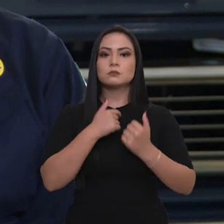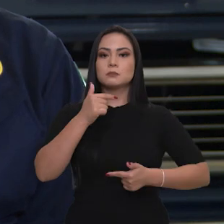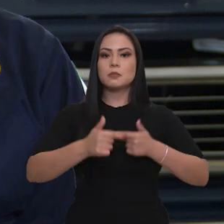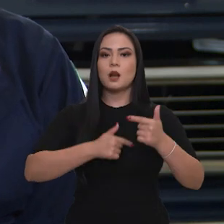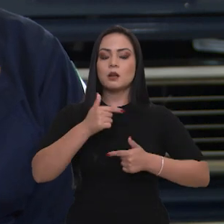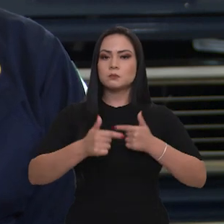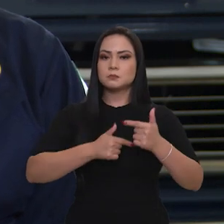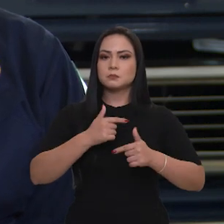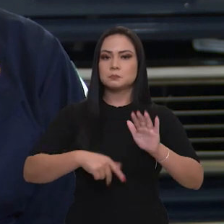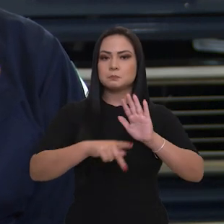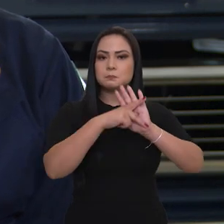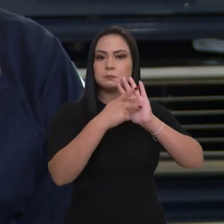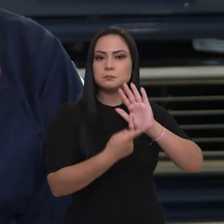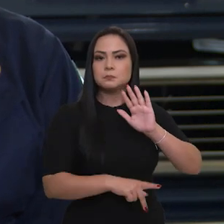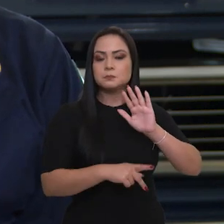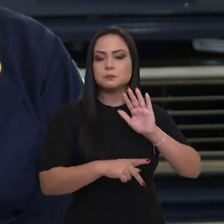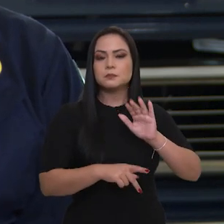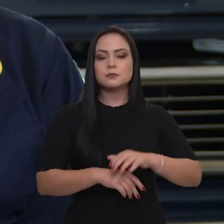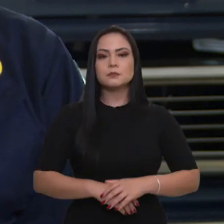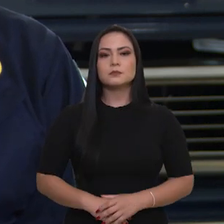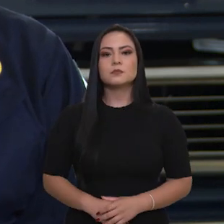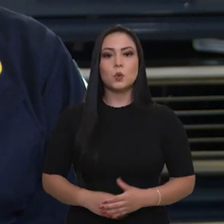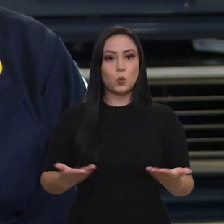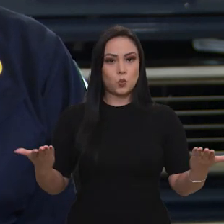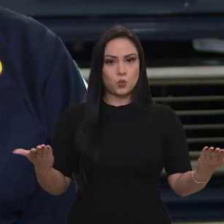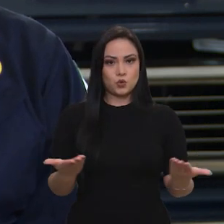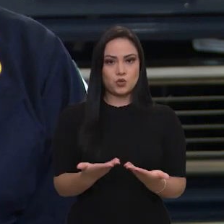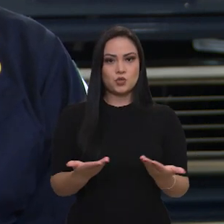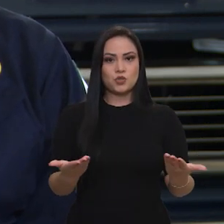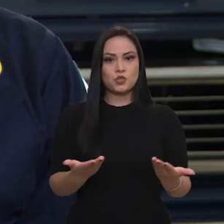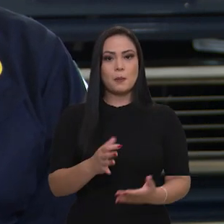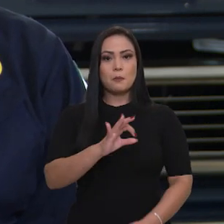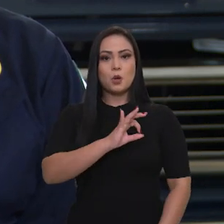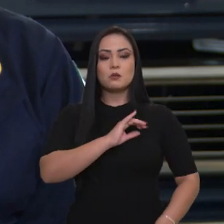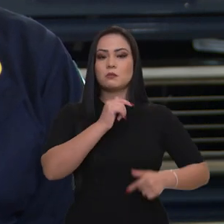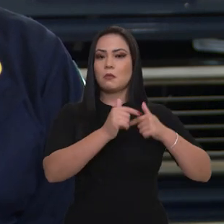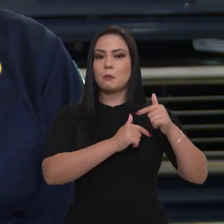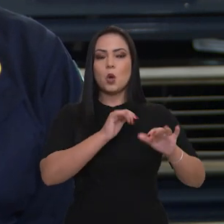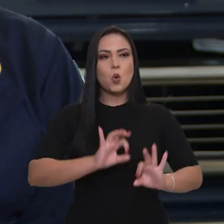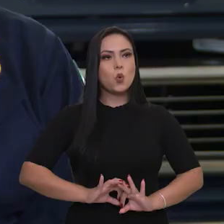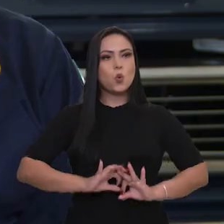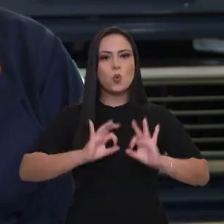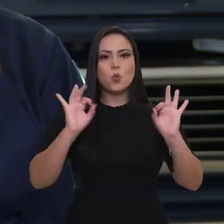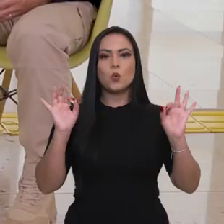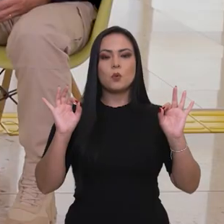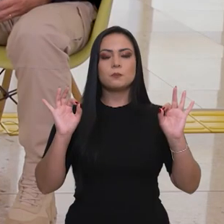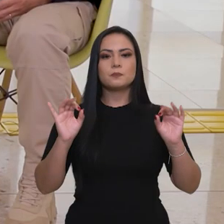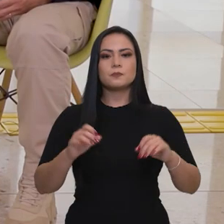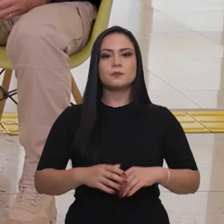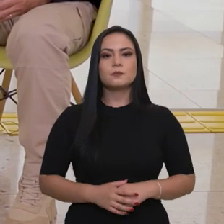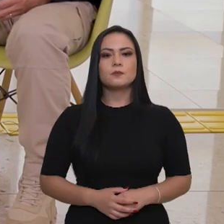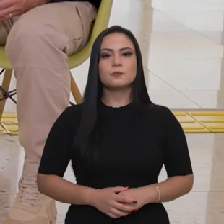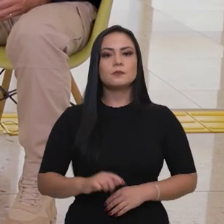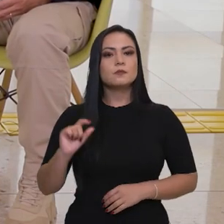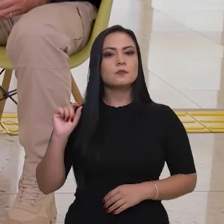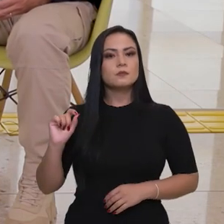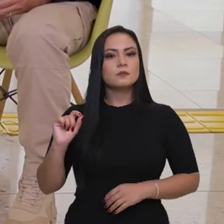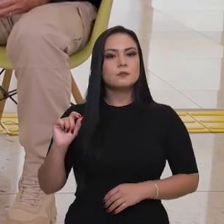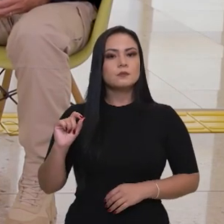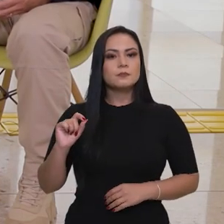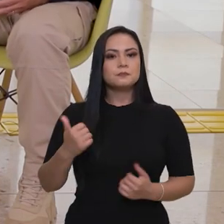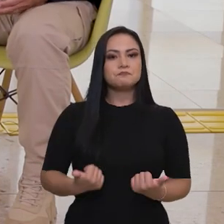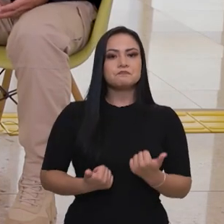apoio às atividades operacionais e, hoje, a polícia trabalha muito com